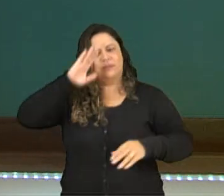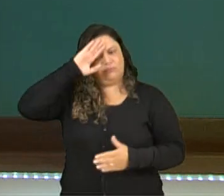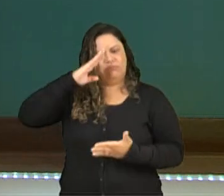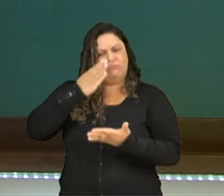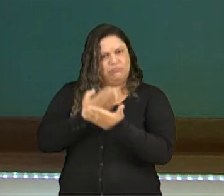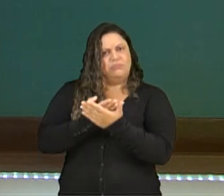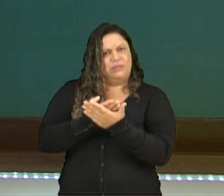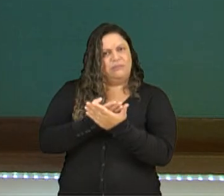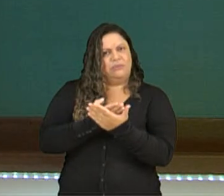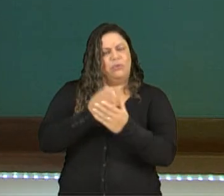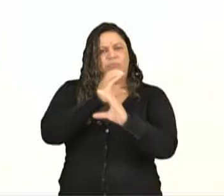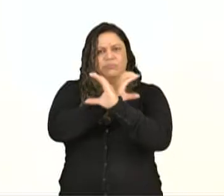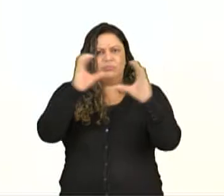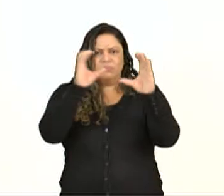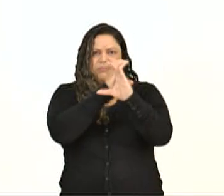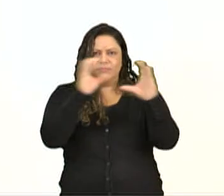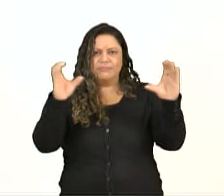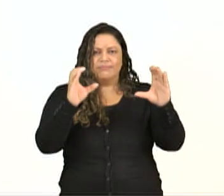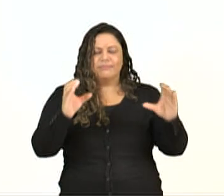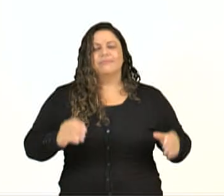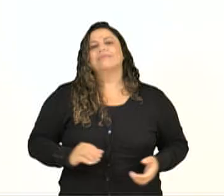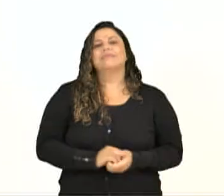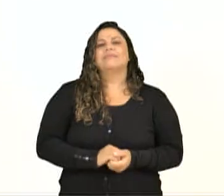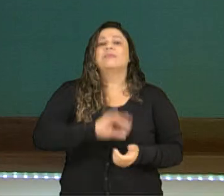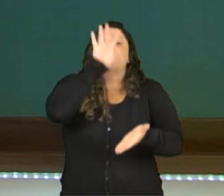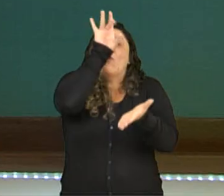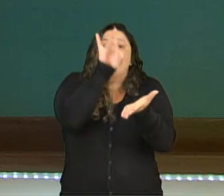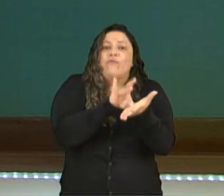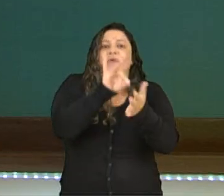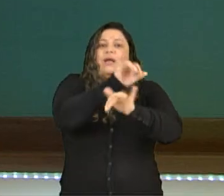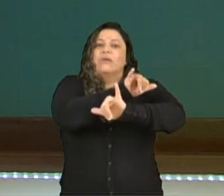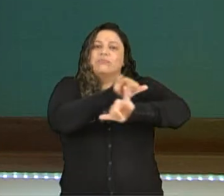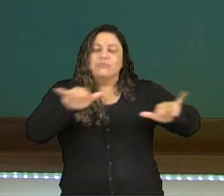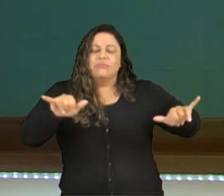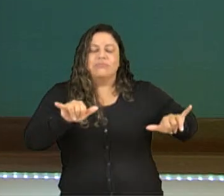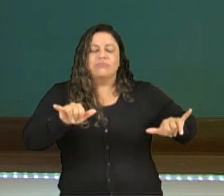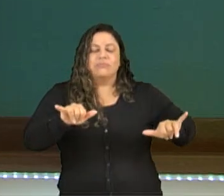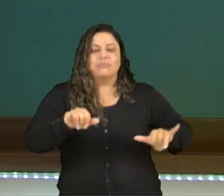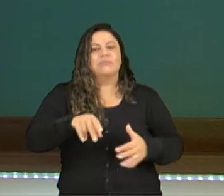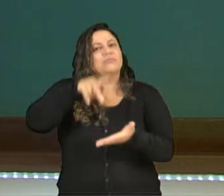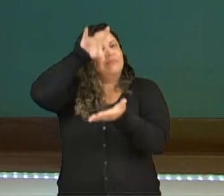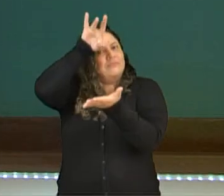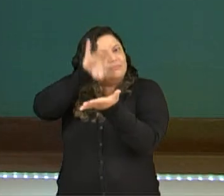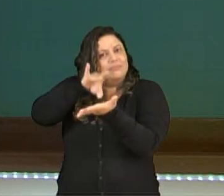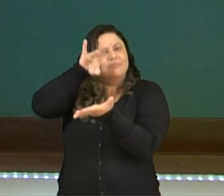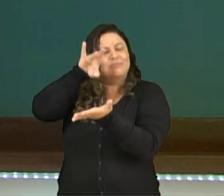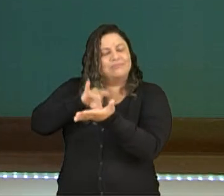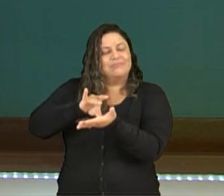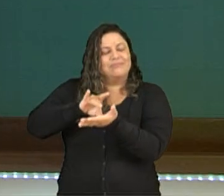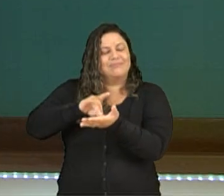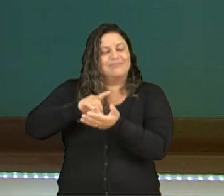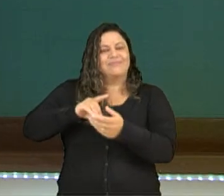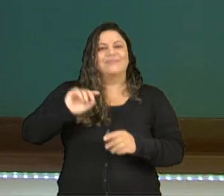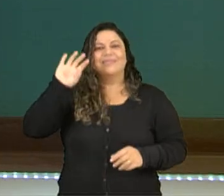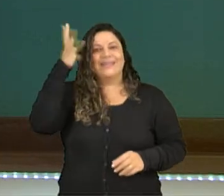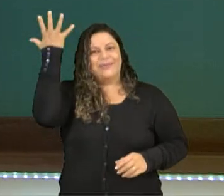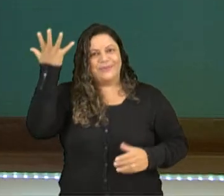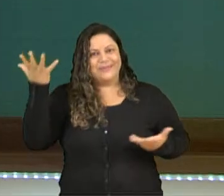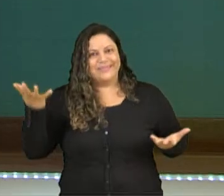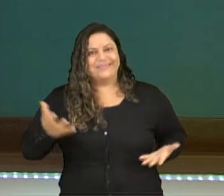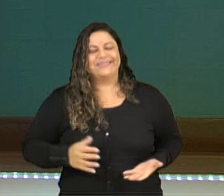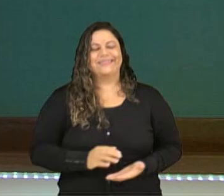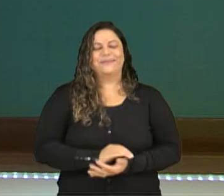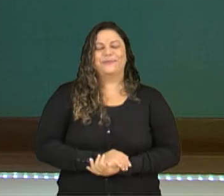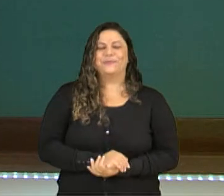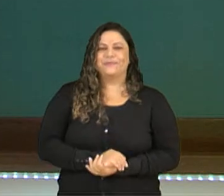da notícia são fatos reais, fatos que aconteceu no dia, principalmente no